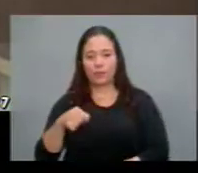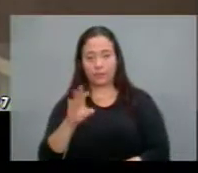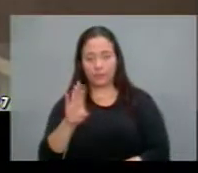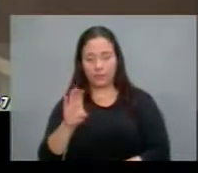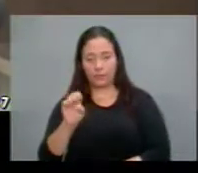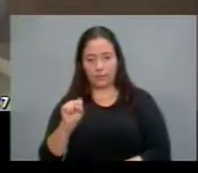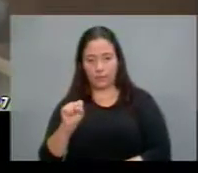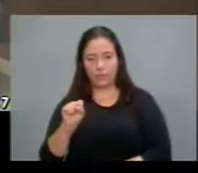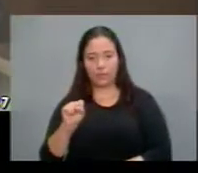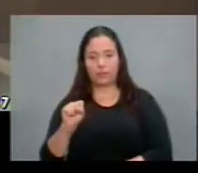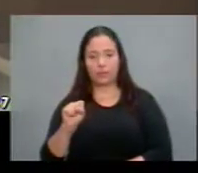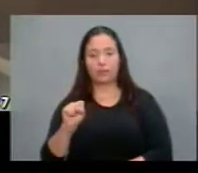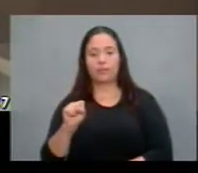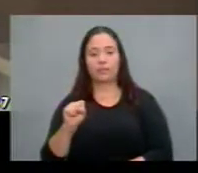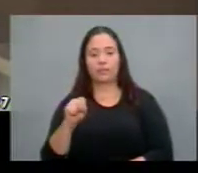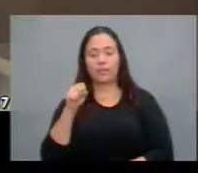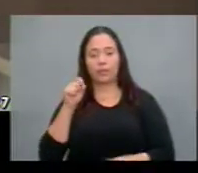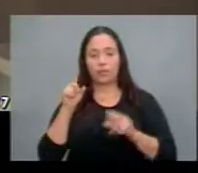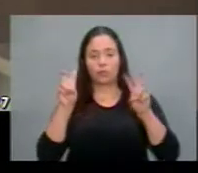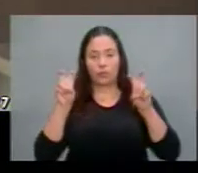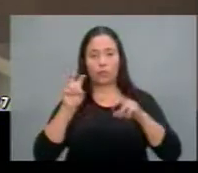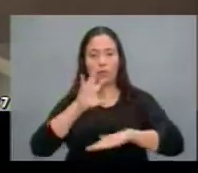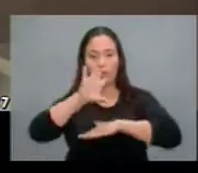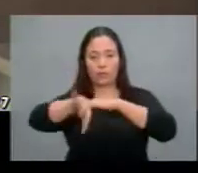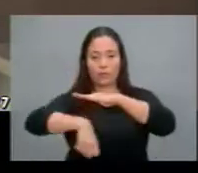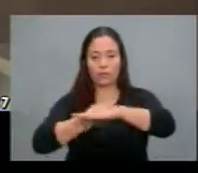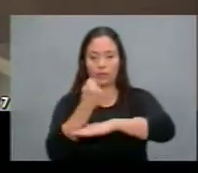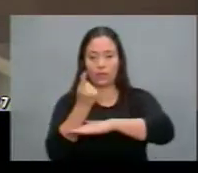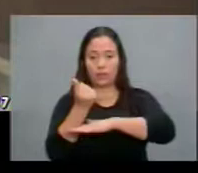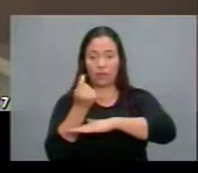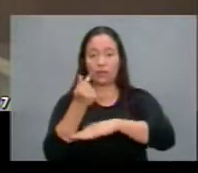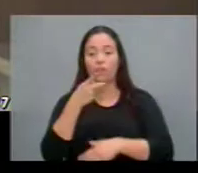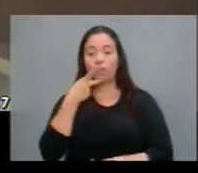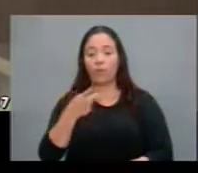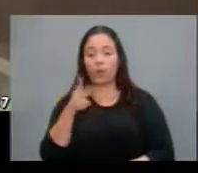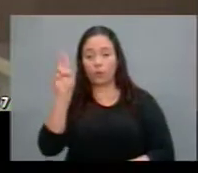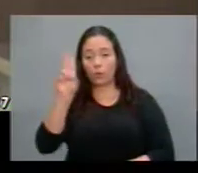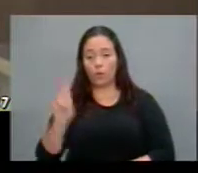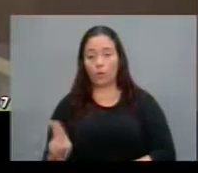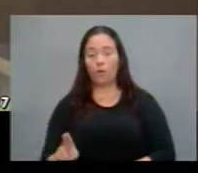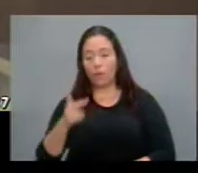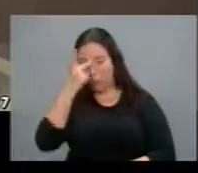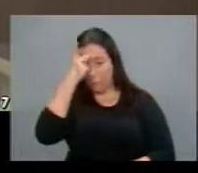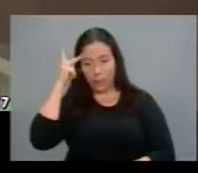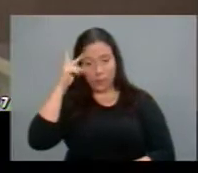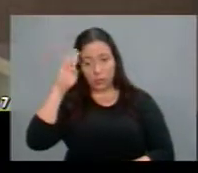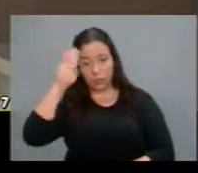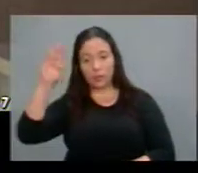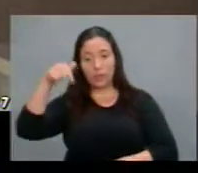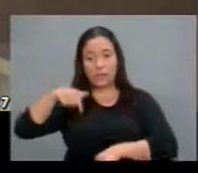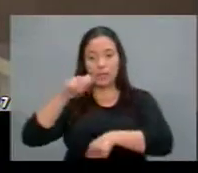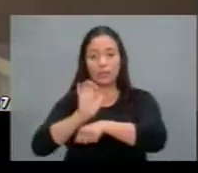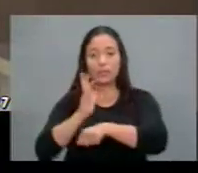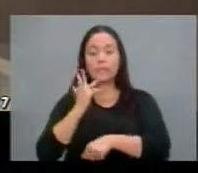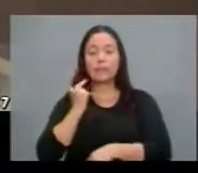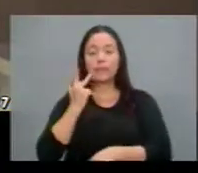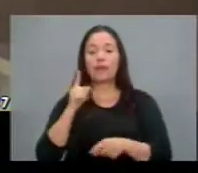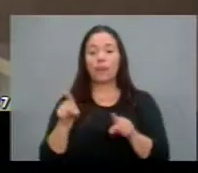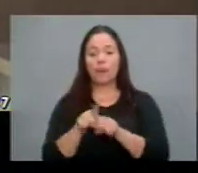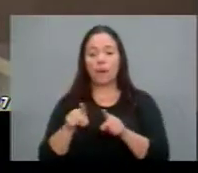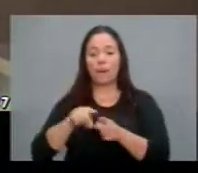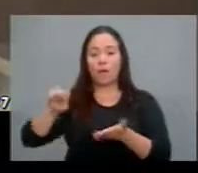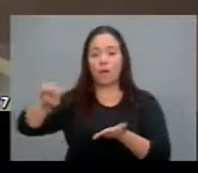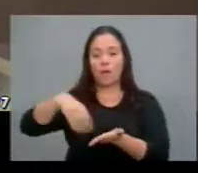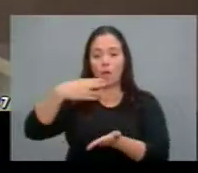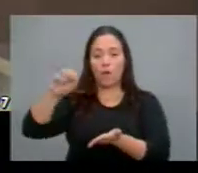no âmbito da operação Lava Jato que mencionem pessoas públicas do estado do Ceará e as cópias das